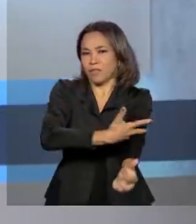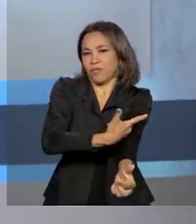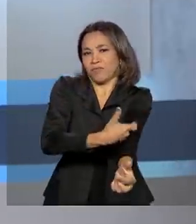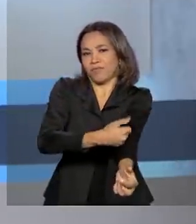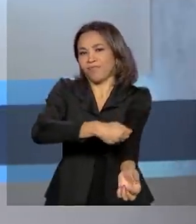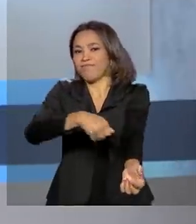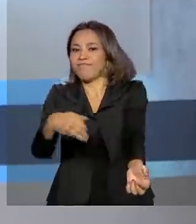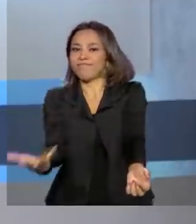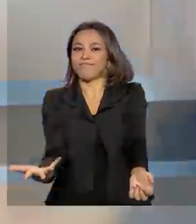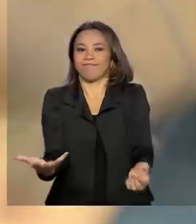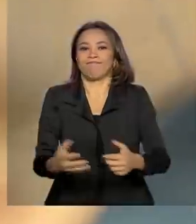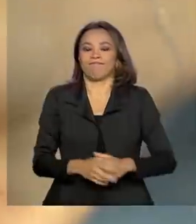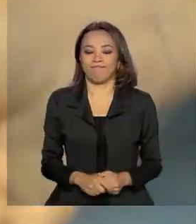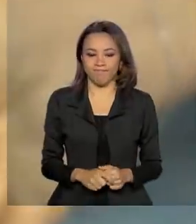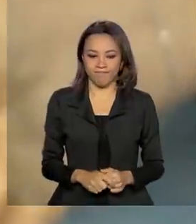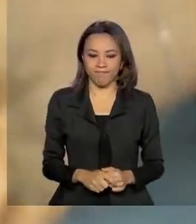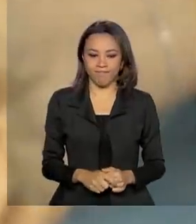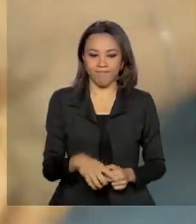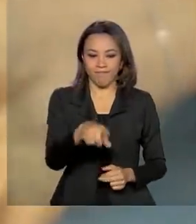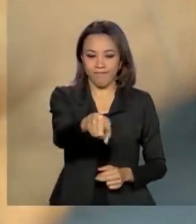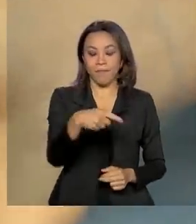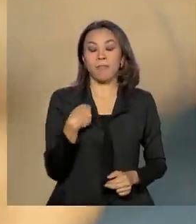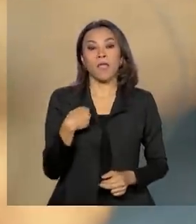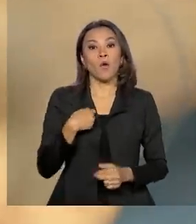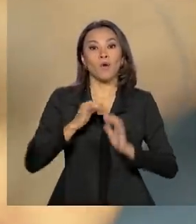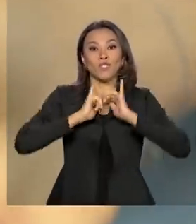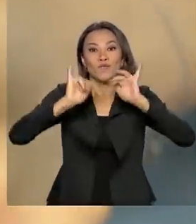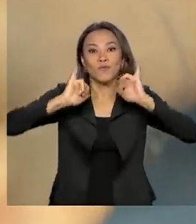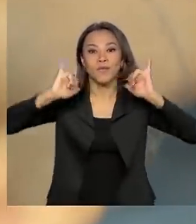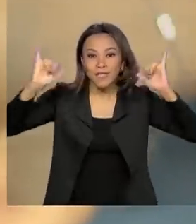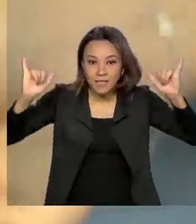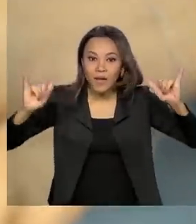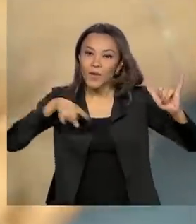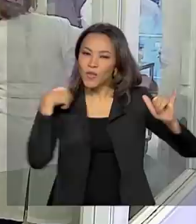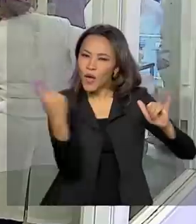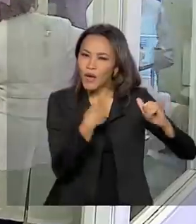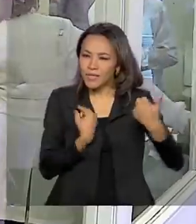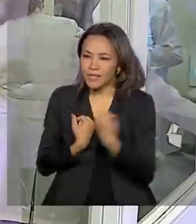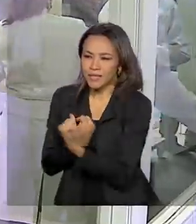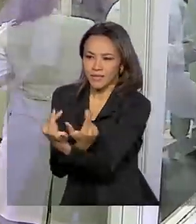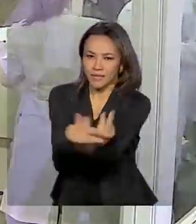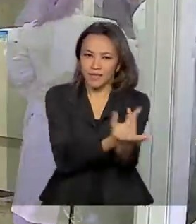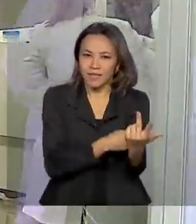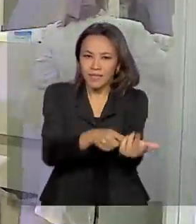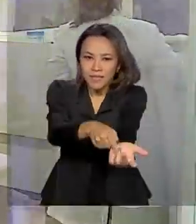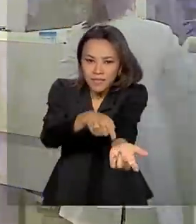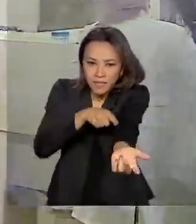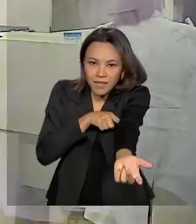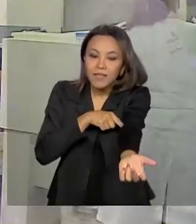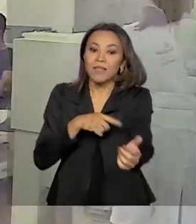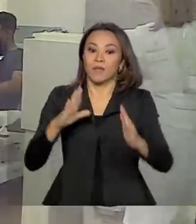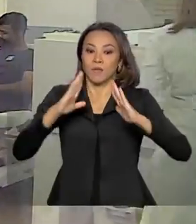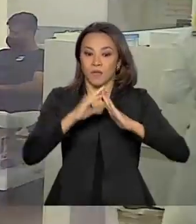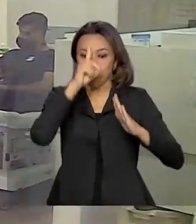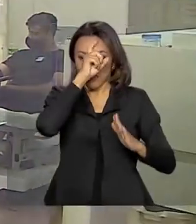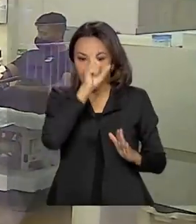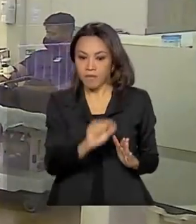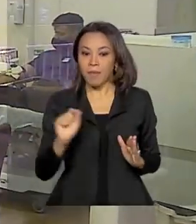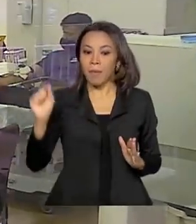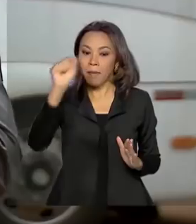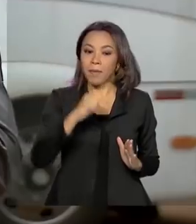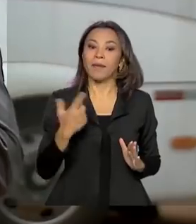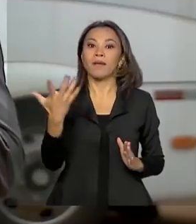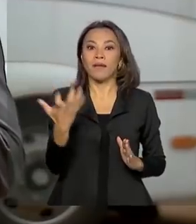país. Com a campanha Somos Todos do Mesmo Sangue, os hemocentros esperam reverter a queda nas